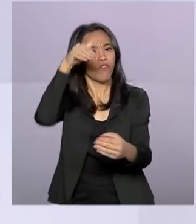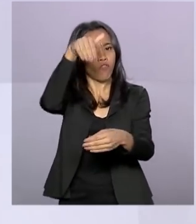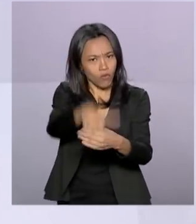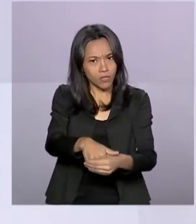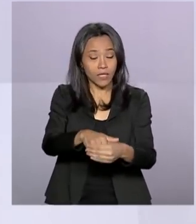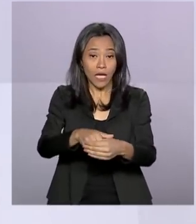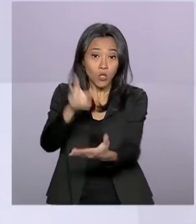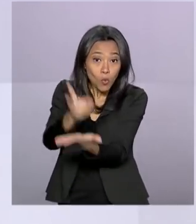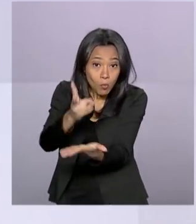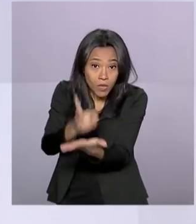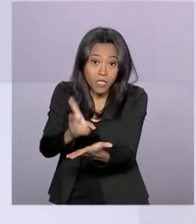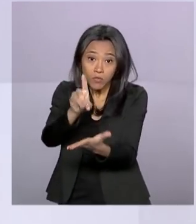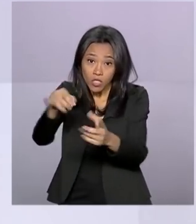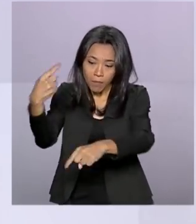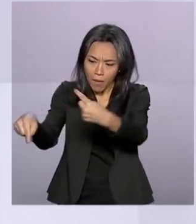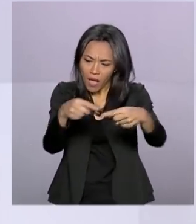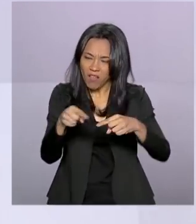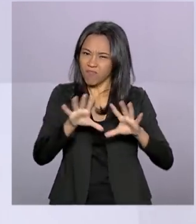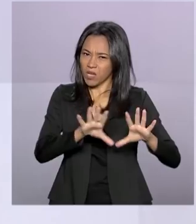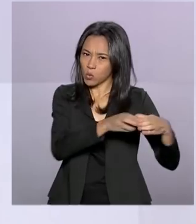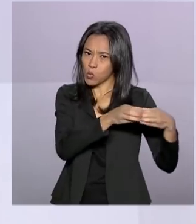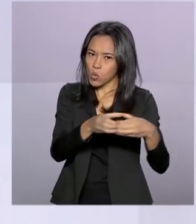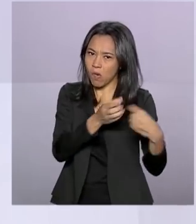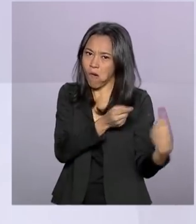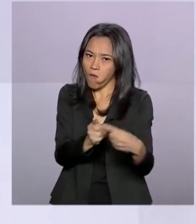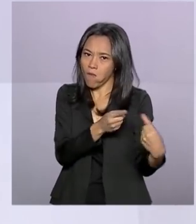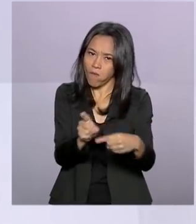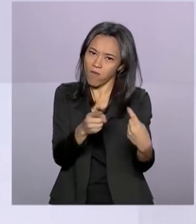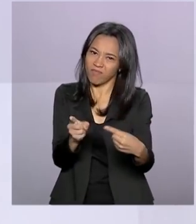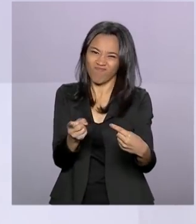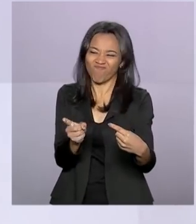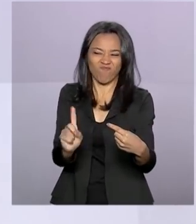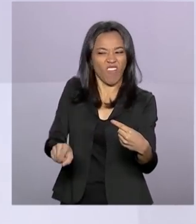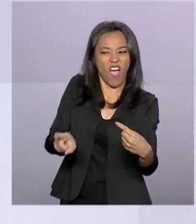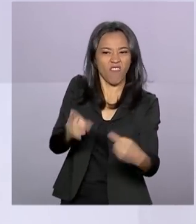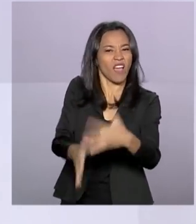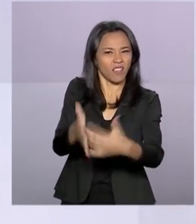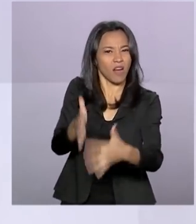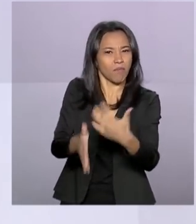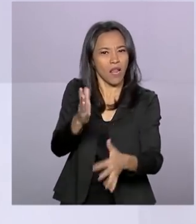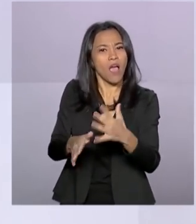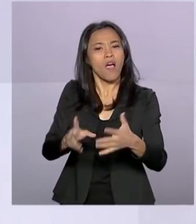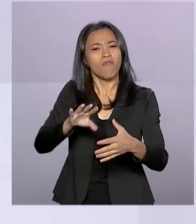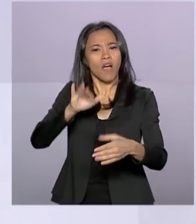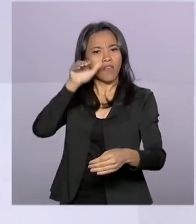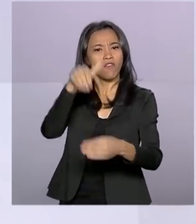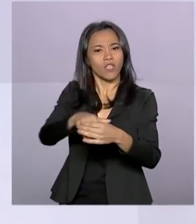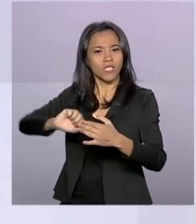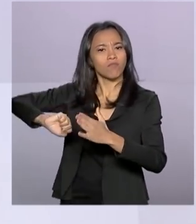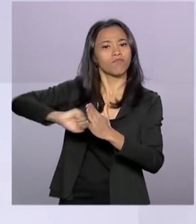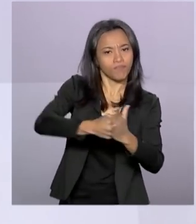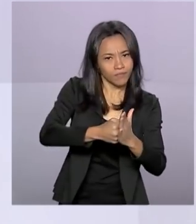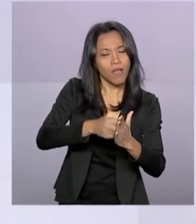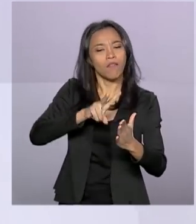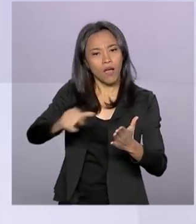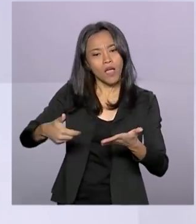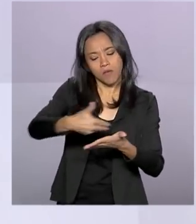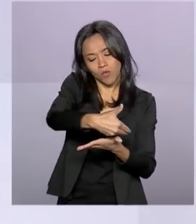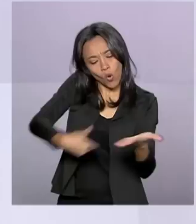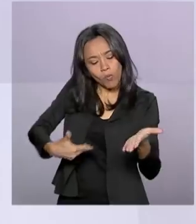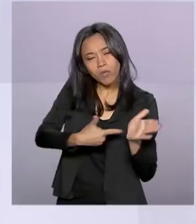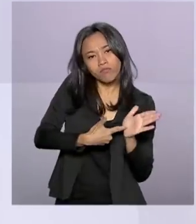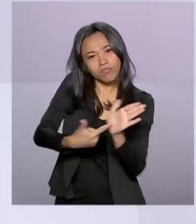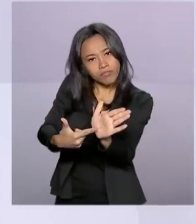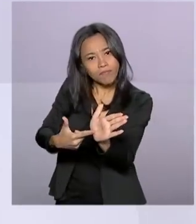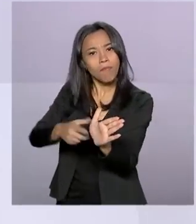encerrado o debate. Mas a oposição prometeu dificultar, disse que vai obstruir, apresentando requerimentos e questões de ordem para